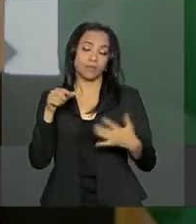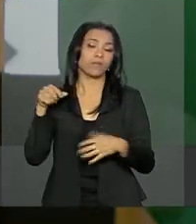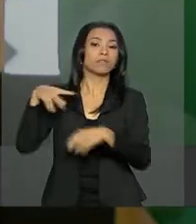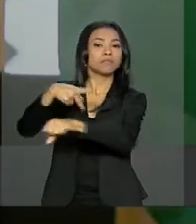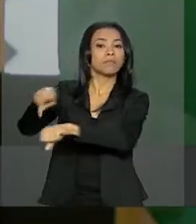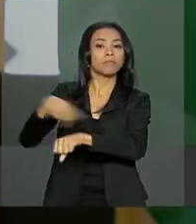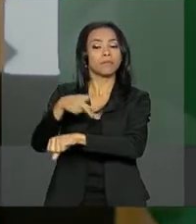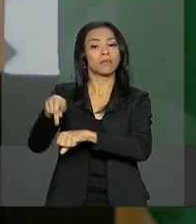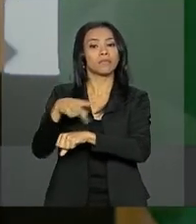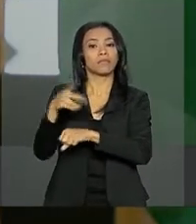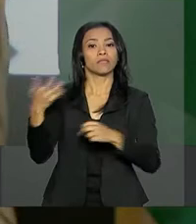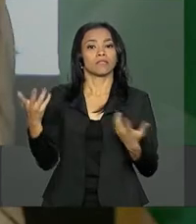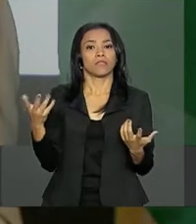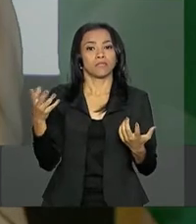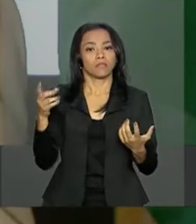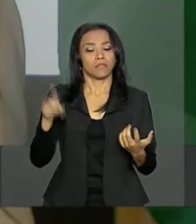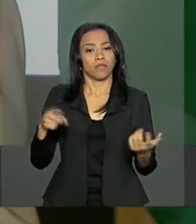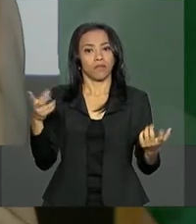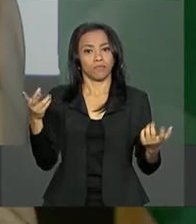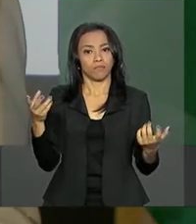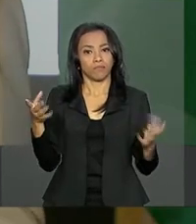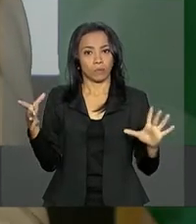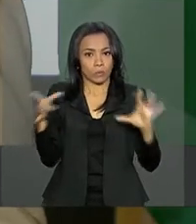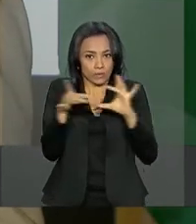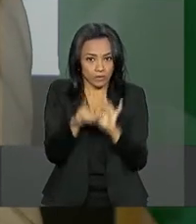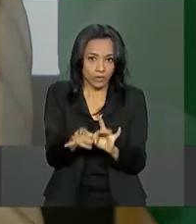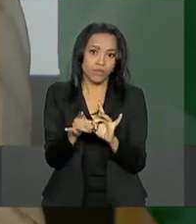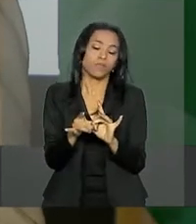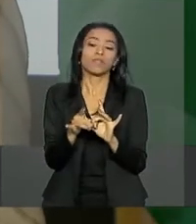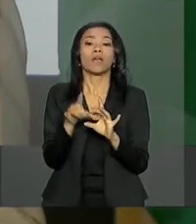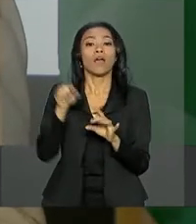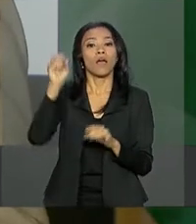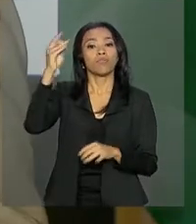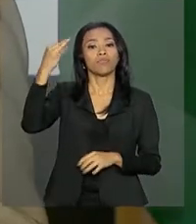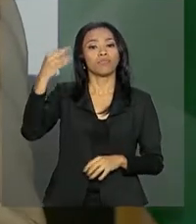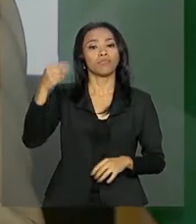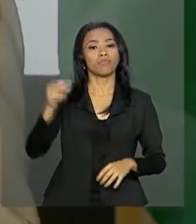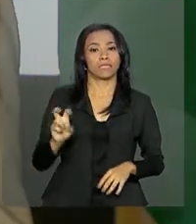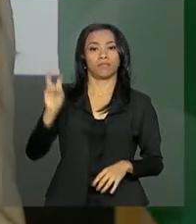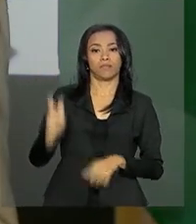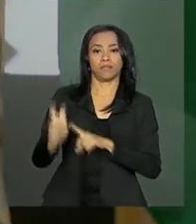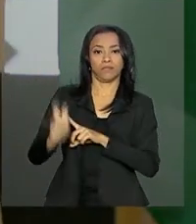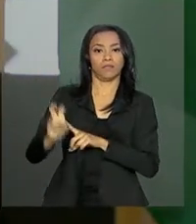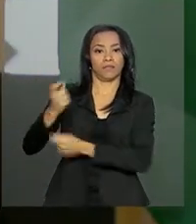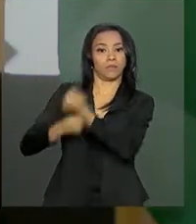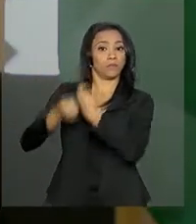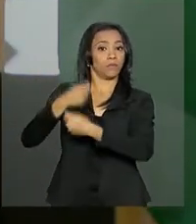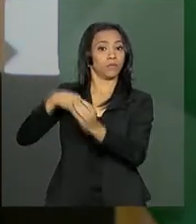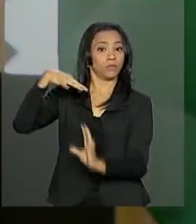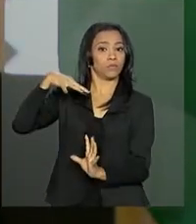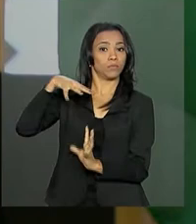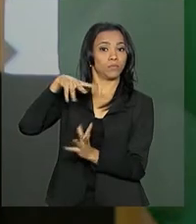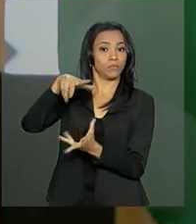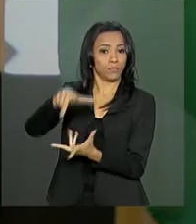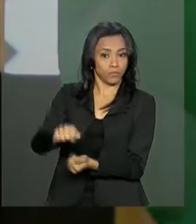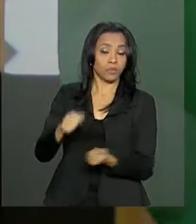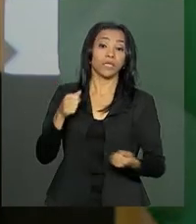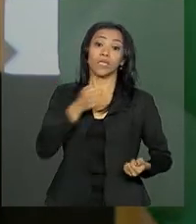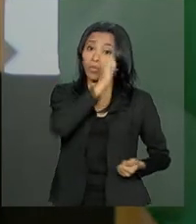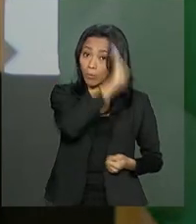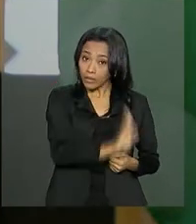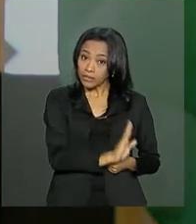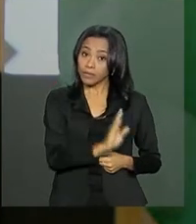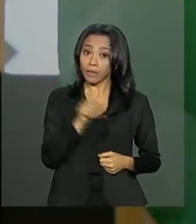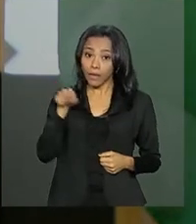regional, que é a ASEAN, que é a quinta economia do mundo e com o qual o Brasil tem uma relação